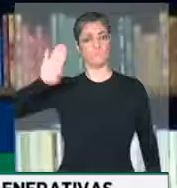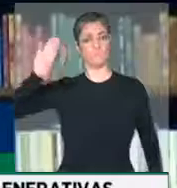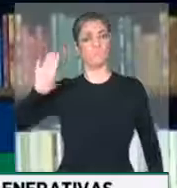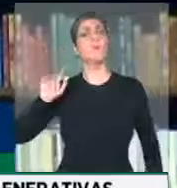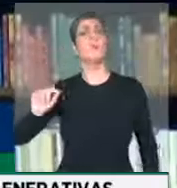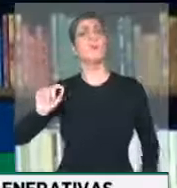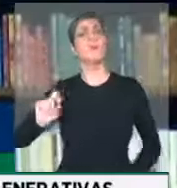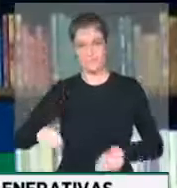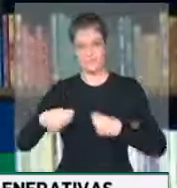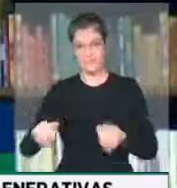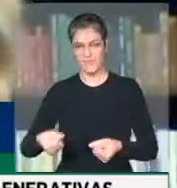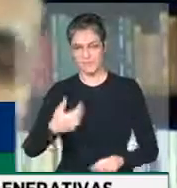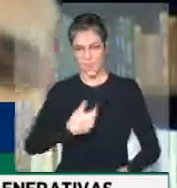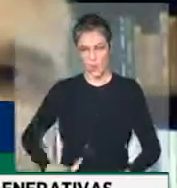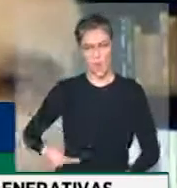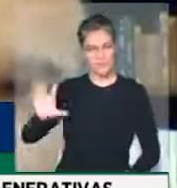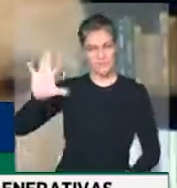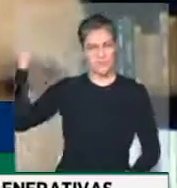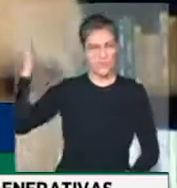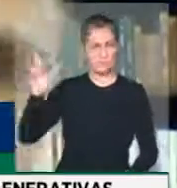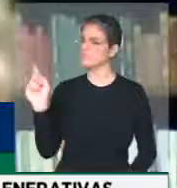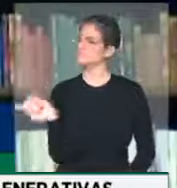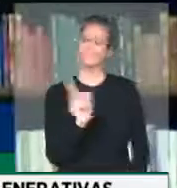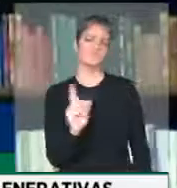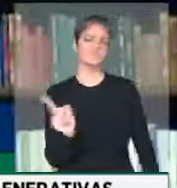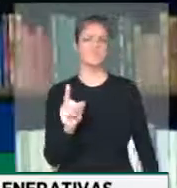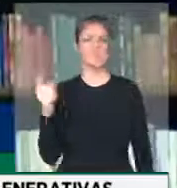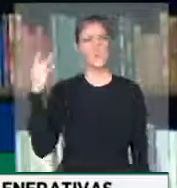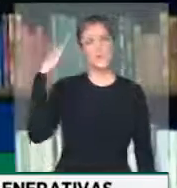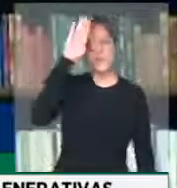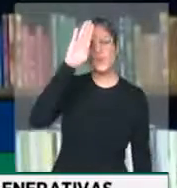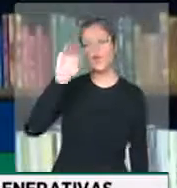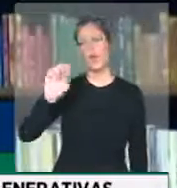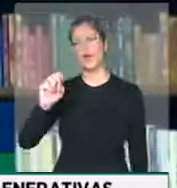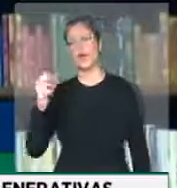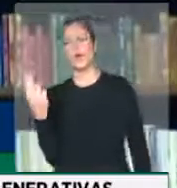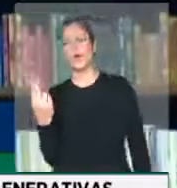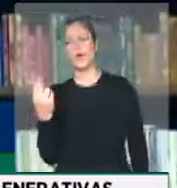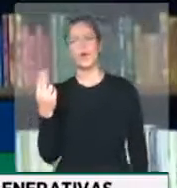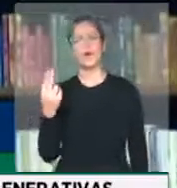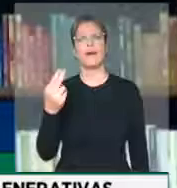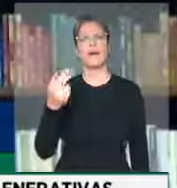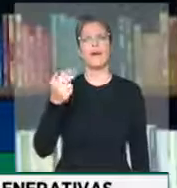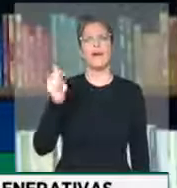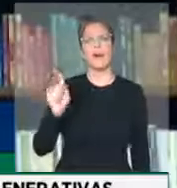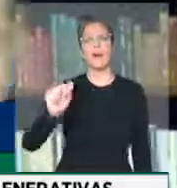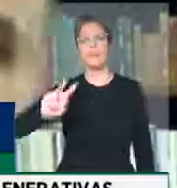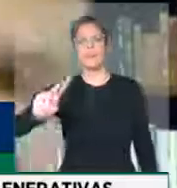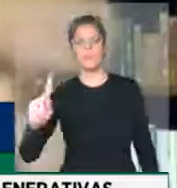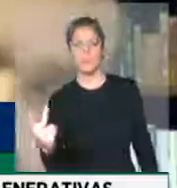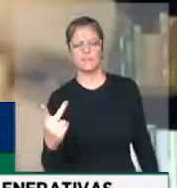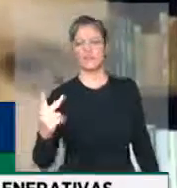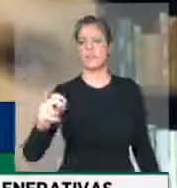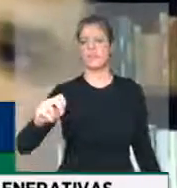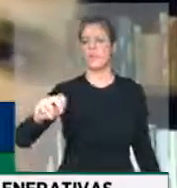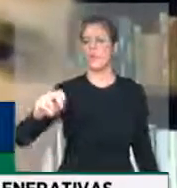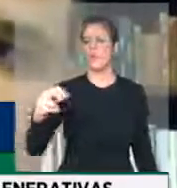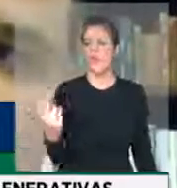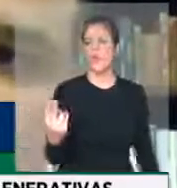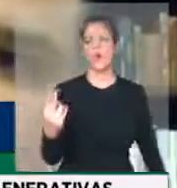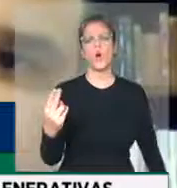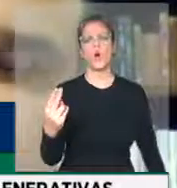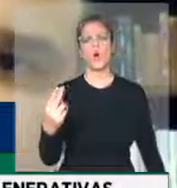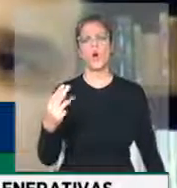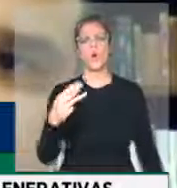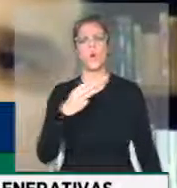não é defender Bolsonaro, não é defender o Entraude, não é defender o